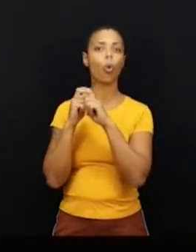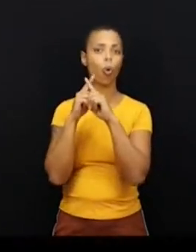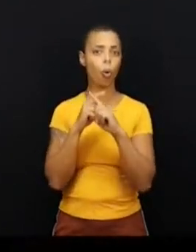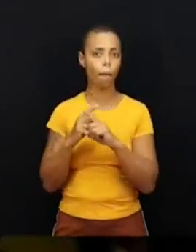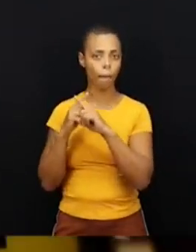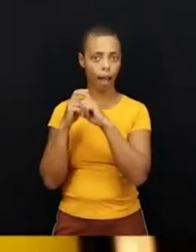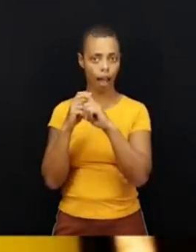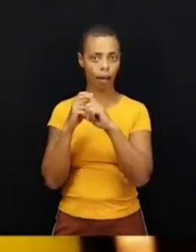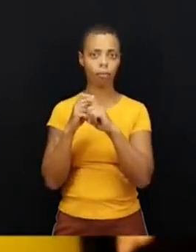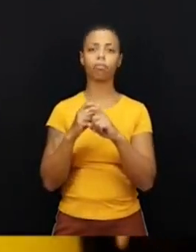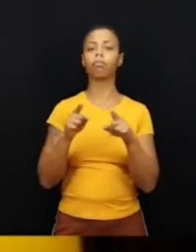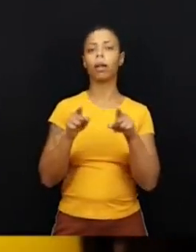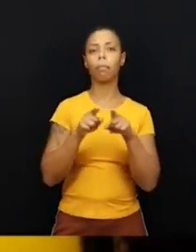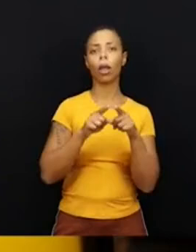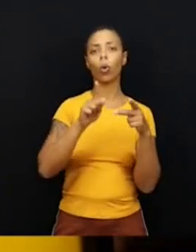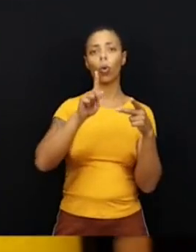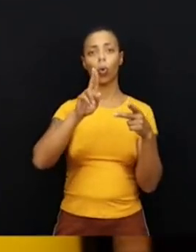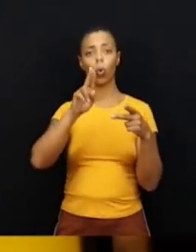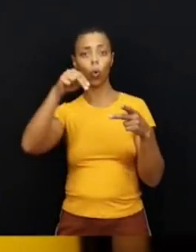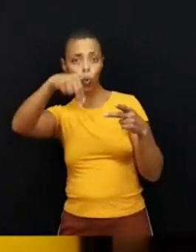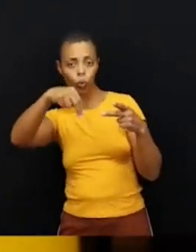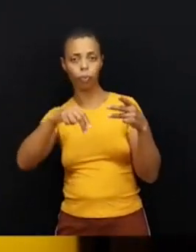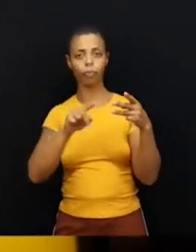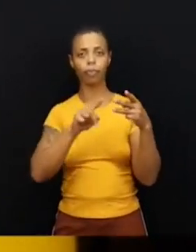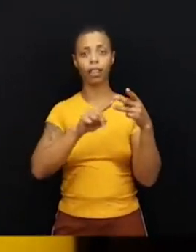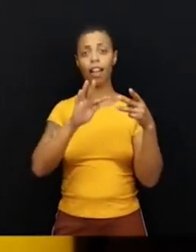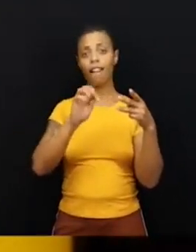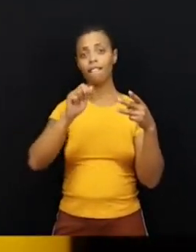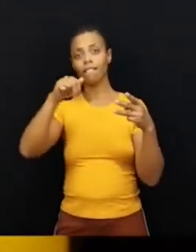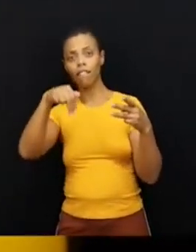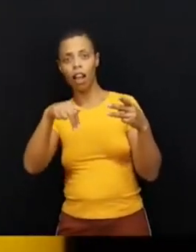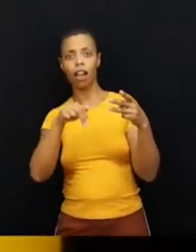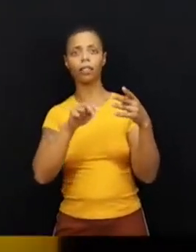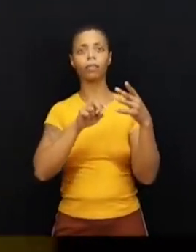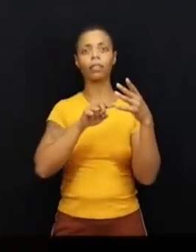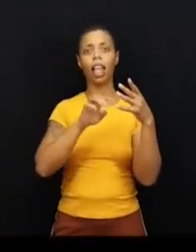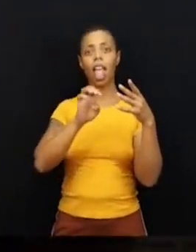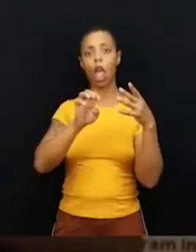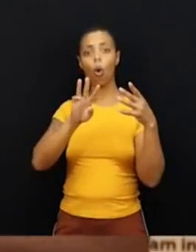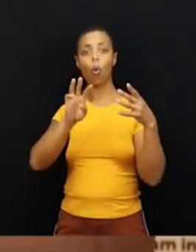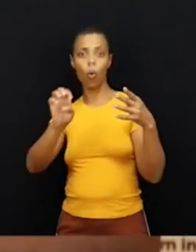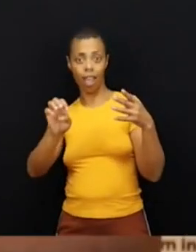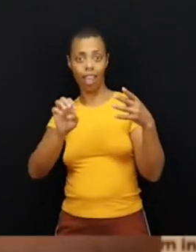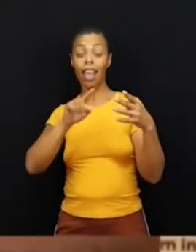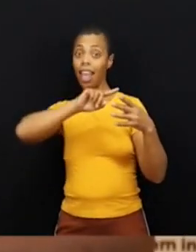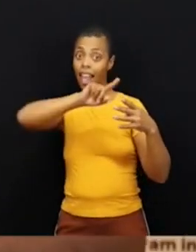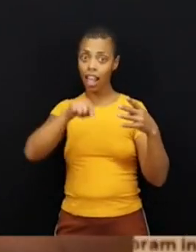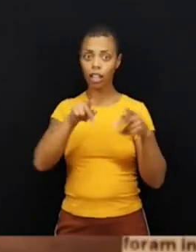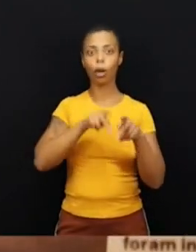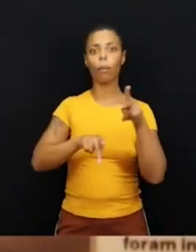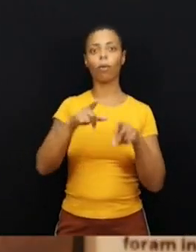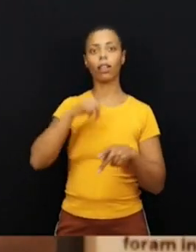o povo Fã, o povo Ewe, que pratica essa filosofia. O povo Yorubá,